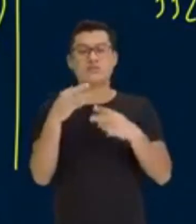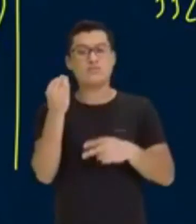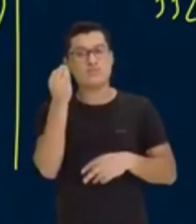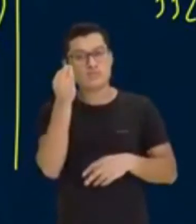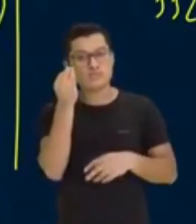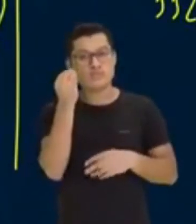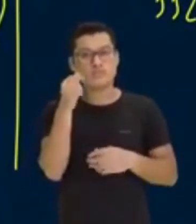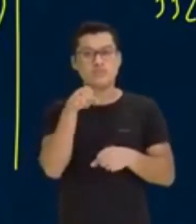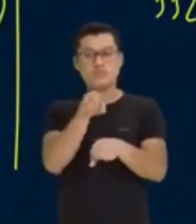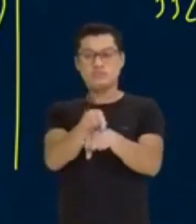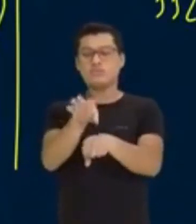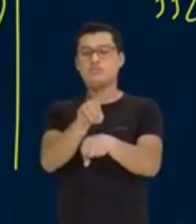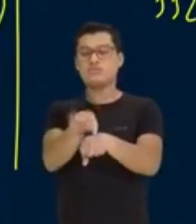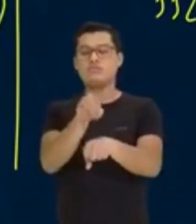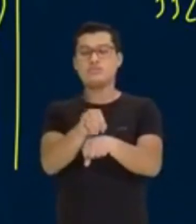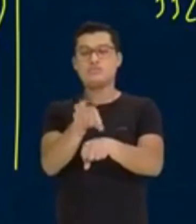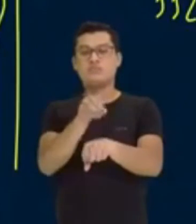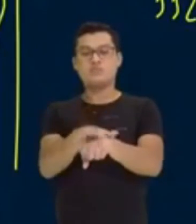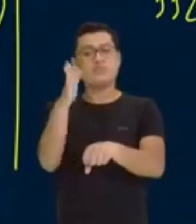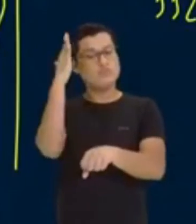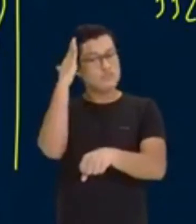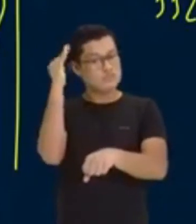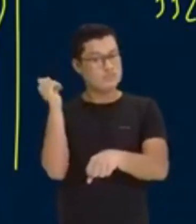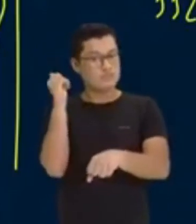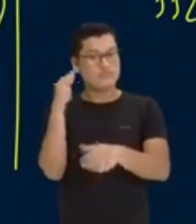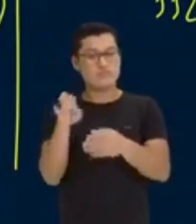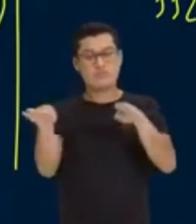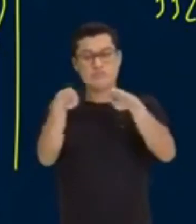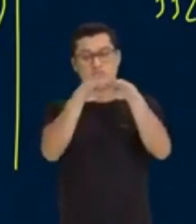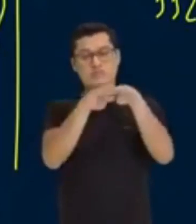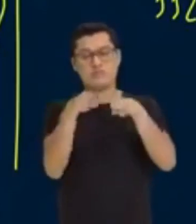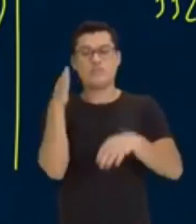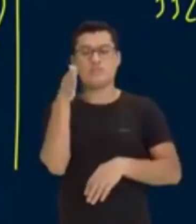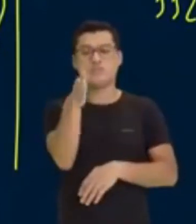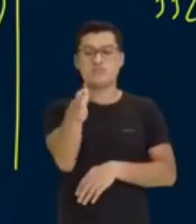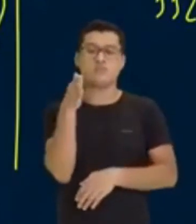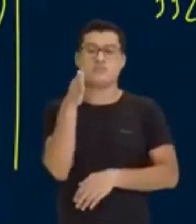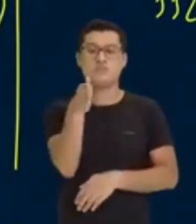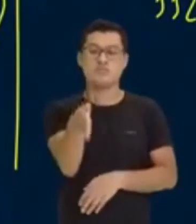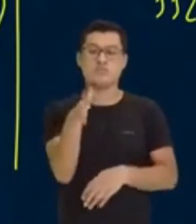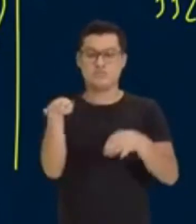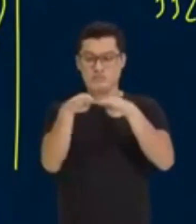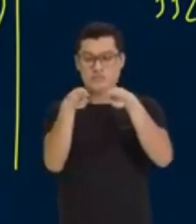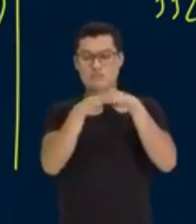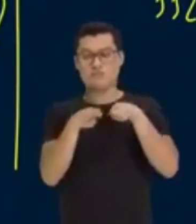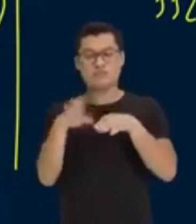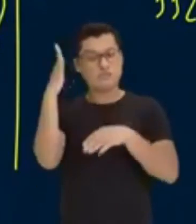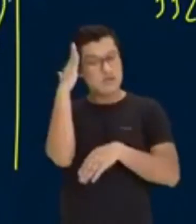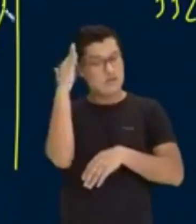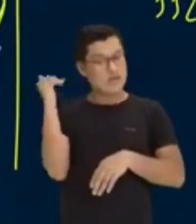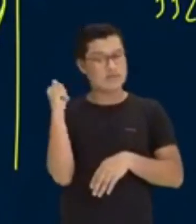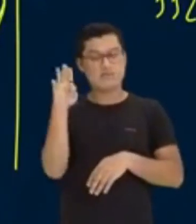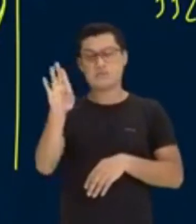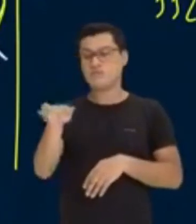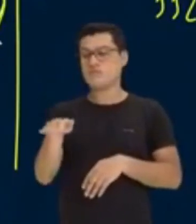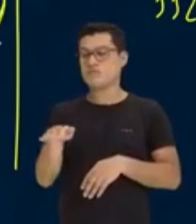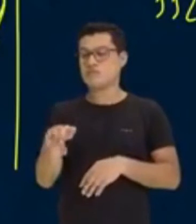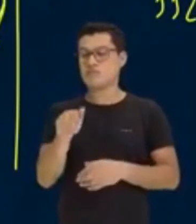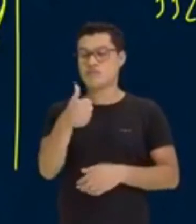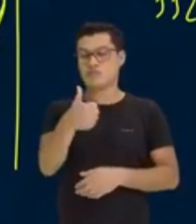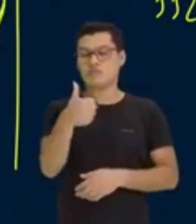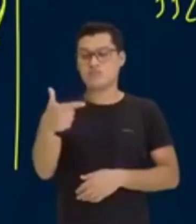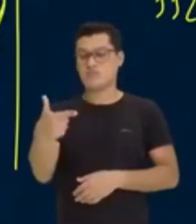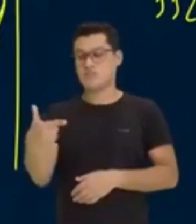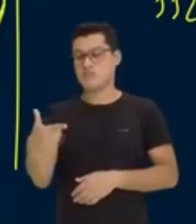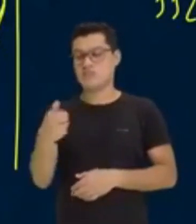dica que eu te dou. Você já sabe que a proporção, ela é direta. E você já sabe que diminuiu de 112